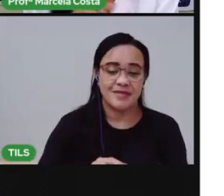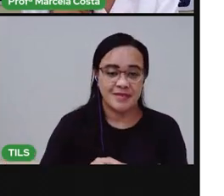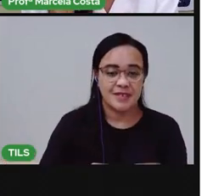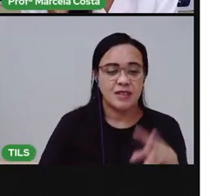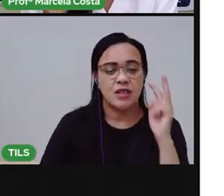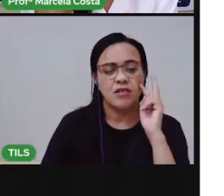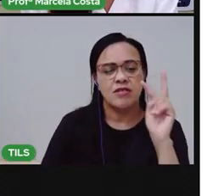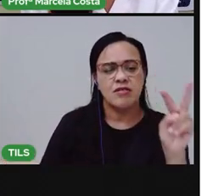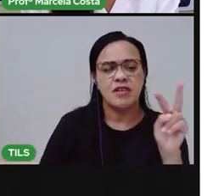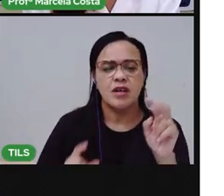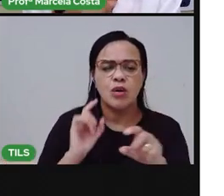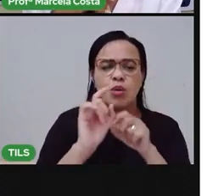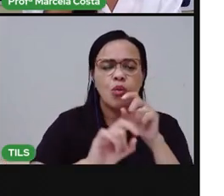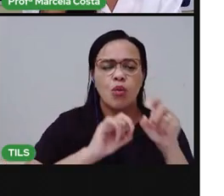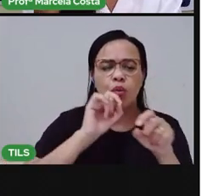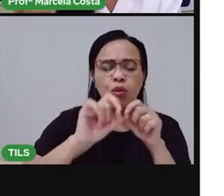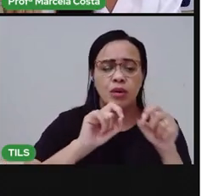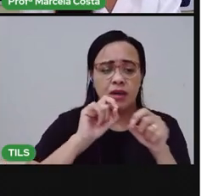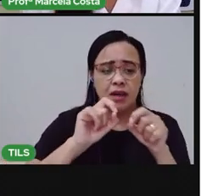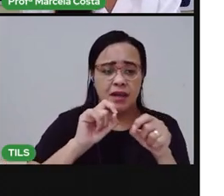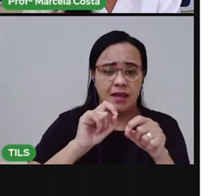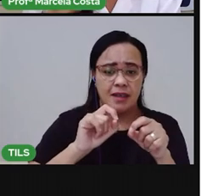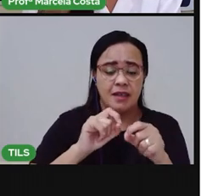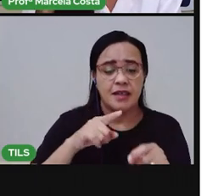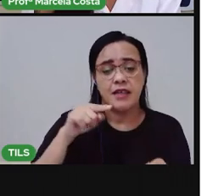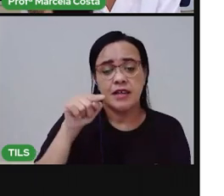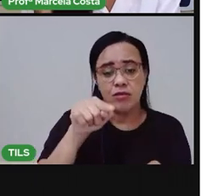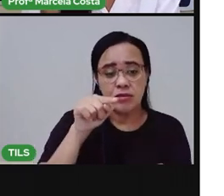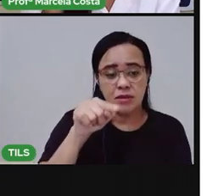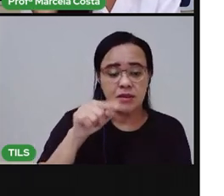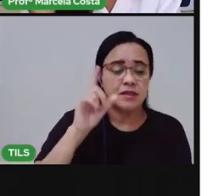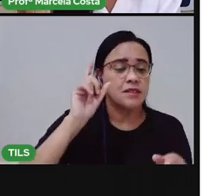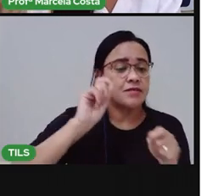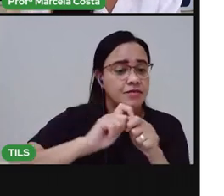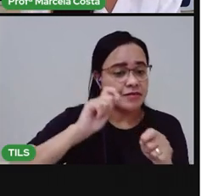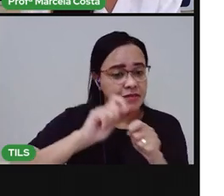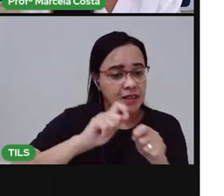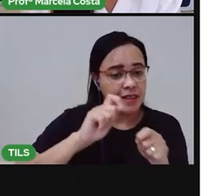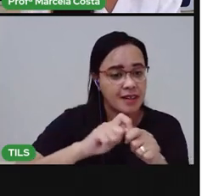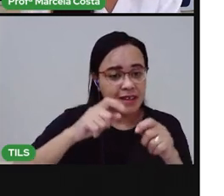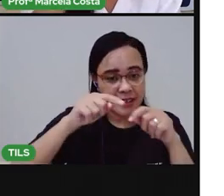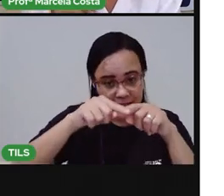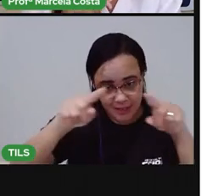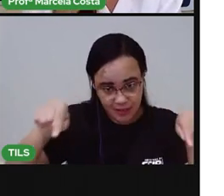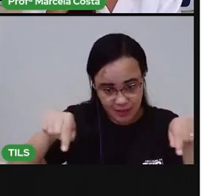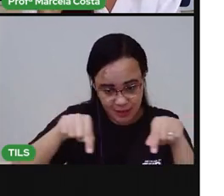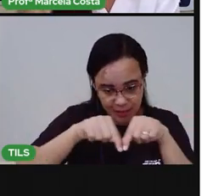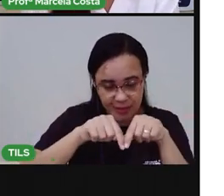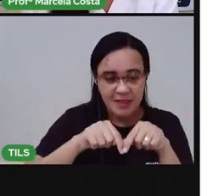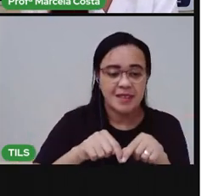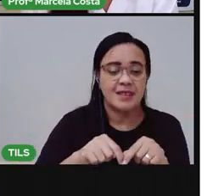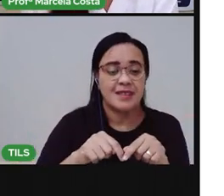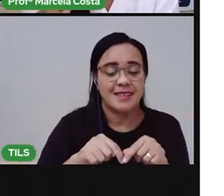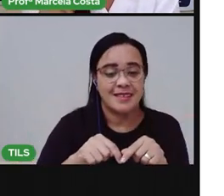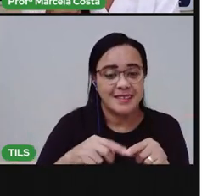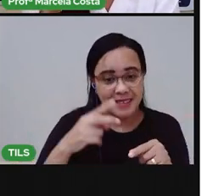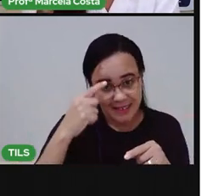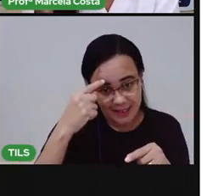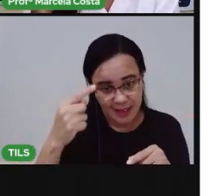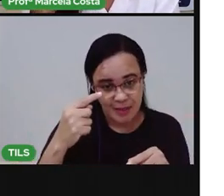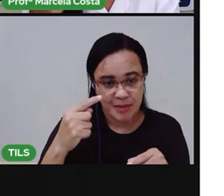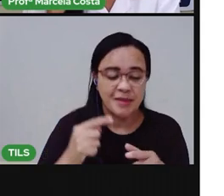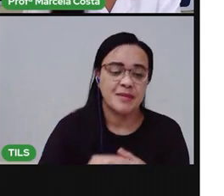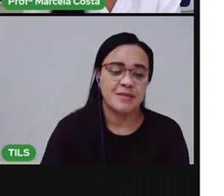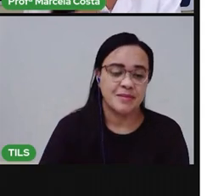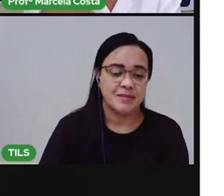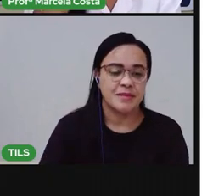vai identificar a ação que você realiza em um ambiente de convivência. Eu vou mostrar a imagem e você vai me dizer